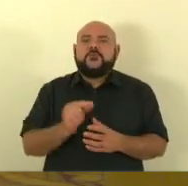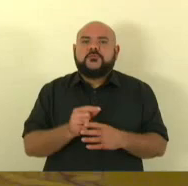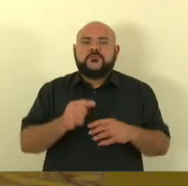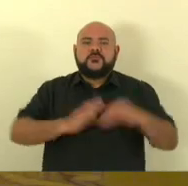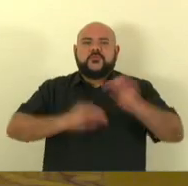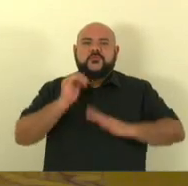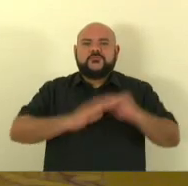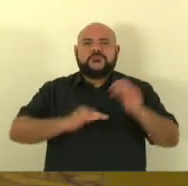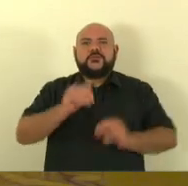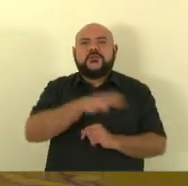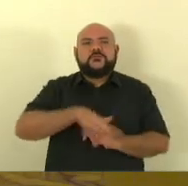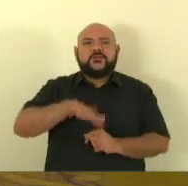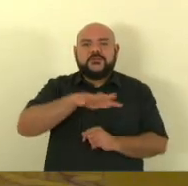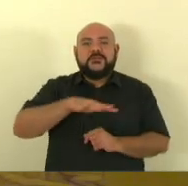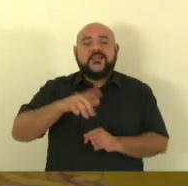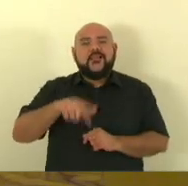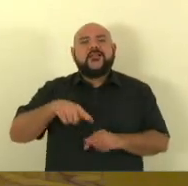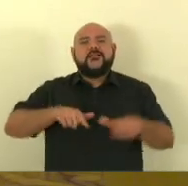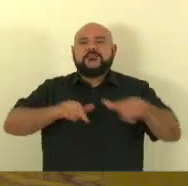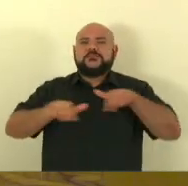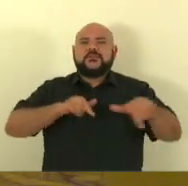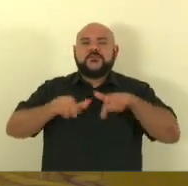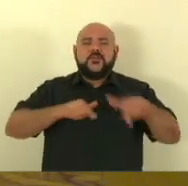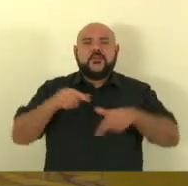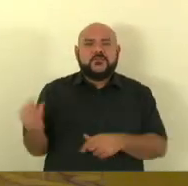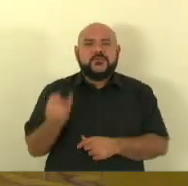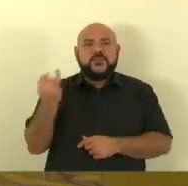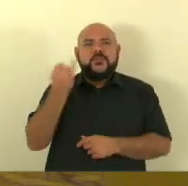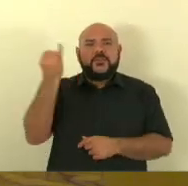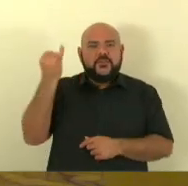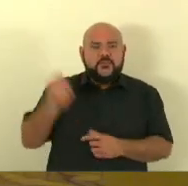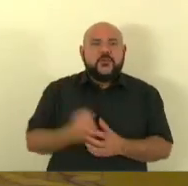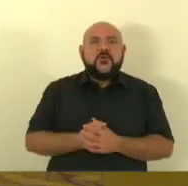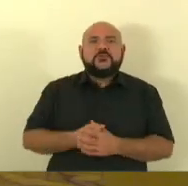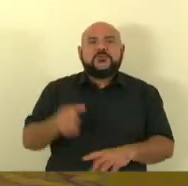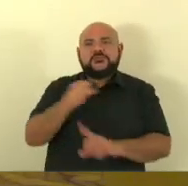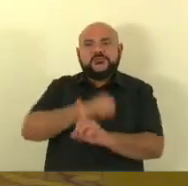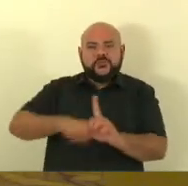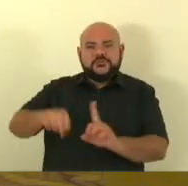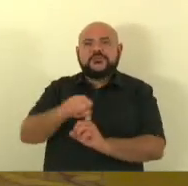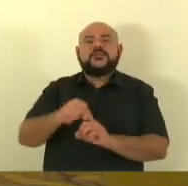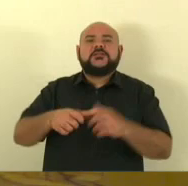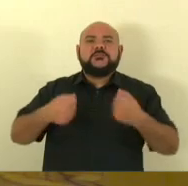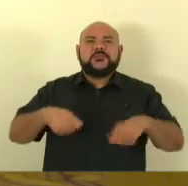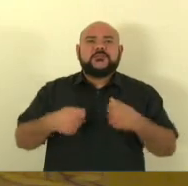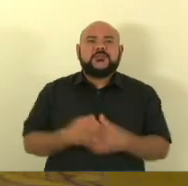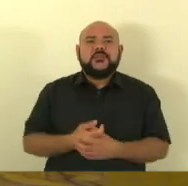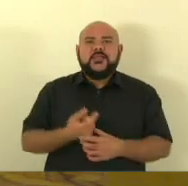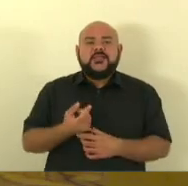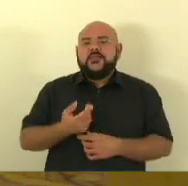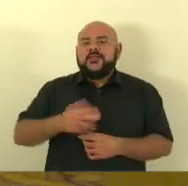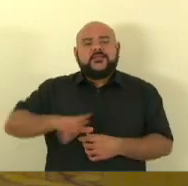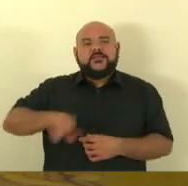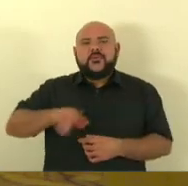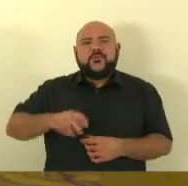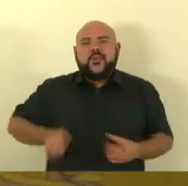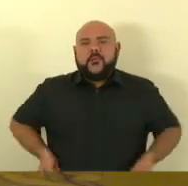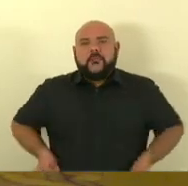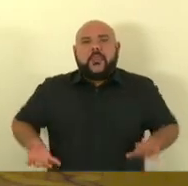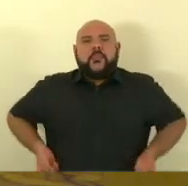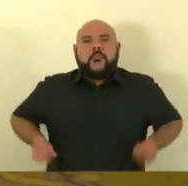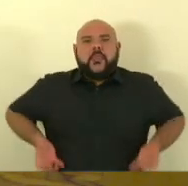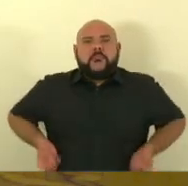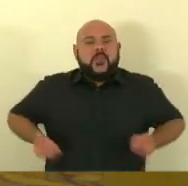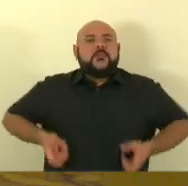trabalho importante para a sociedade não é dinheiro jogado fora não é rasgar recurso público